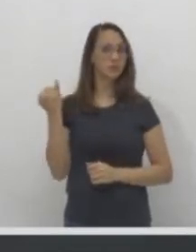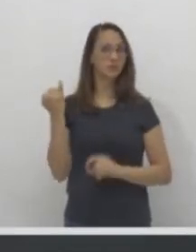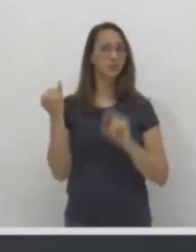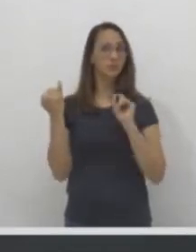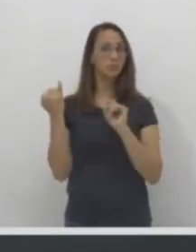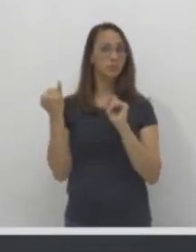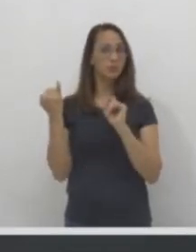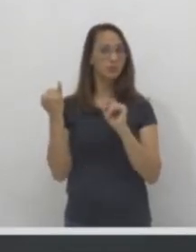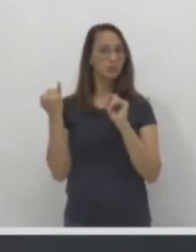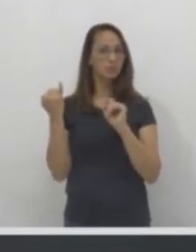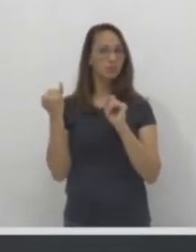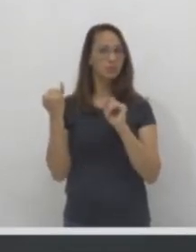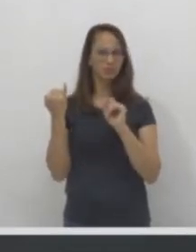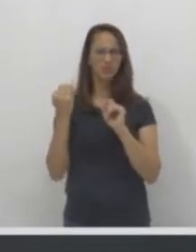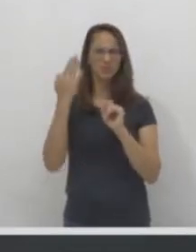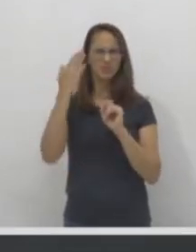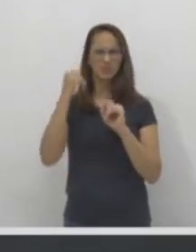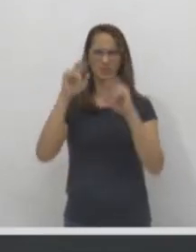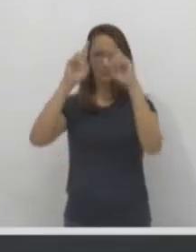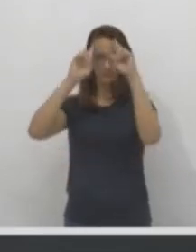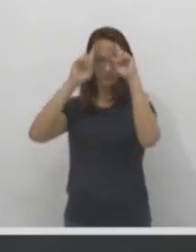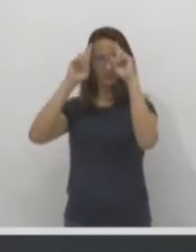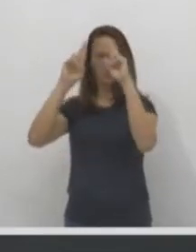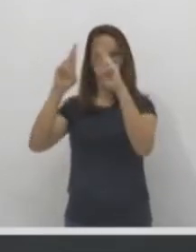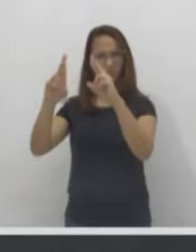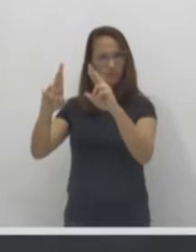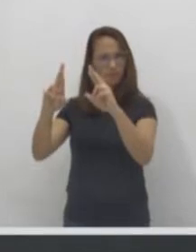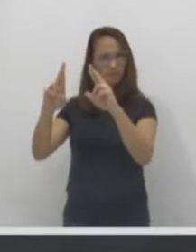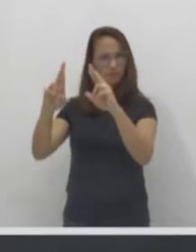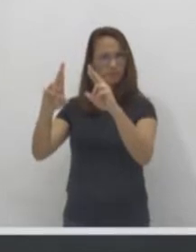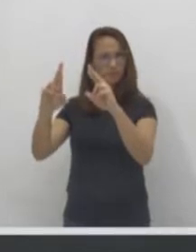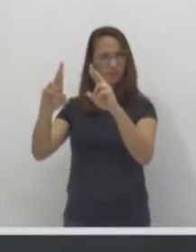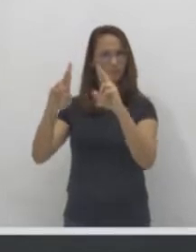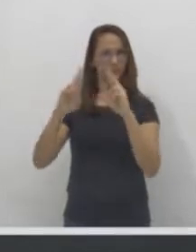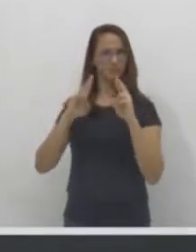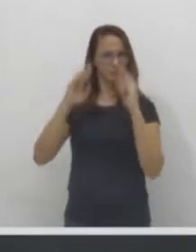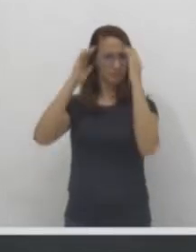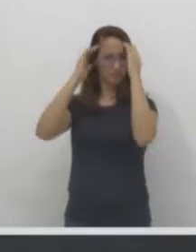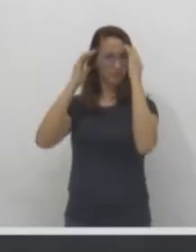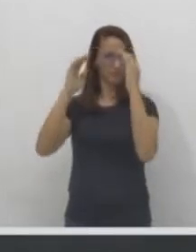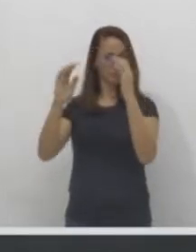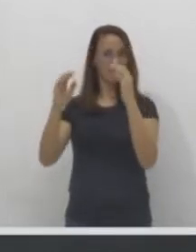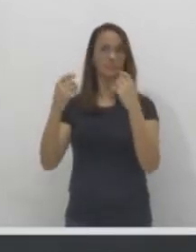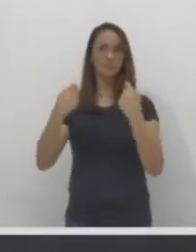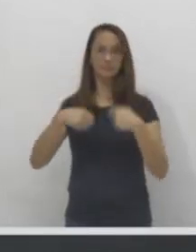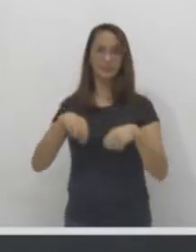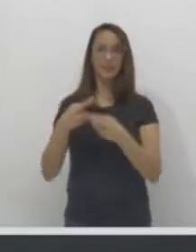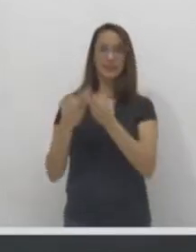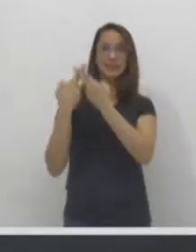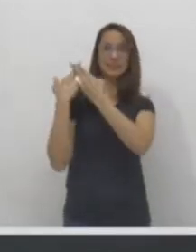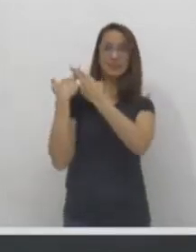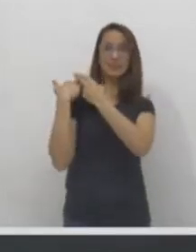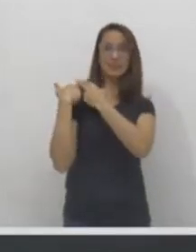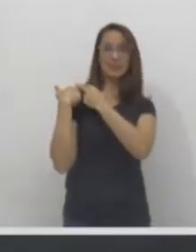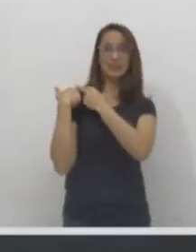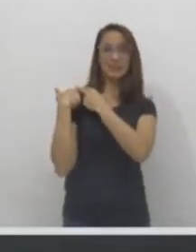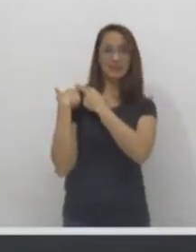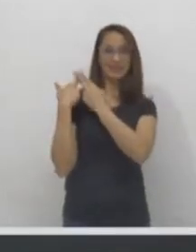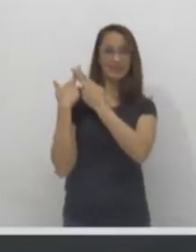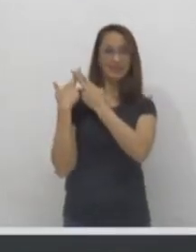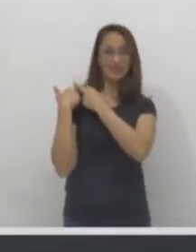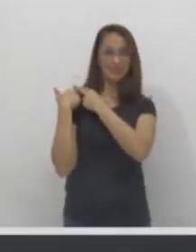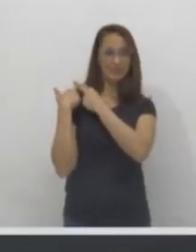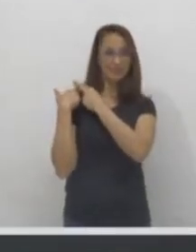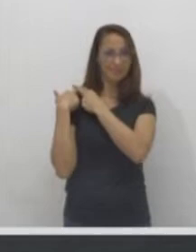responsabilidade nesse momento que nós estamos iniciando. As coisas estão começando a querer voltar normal,